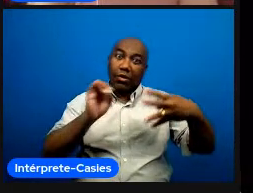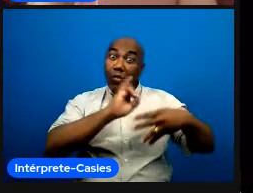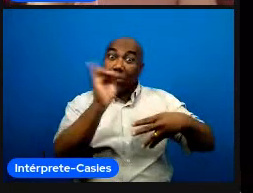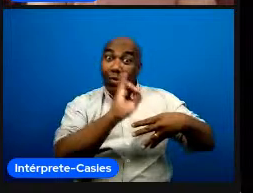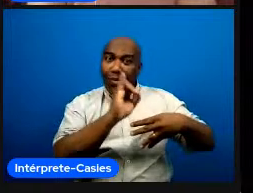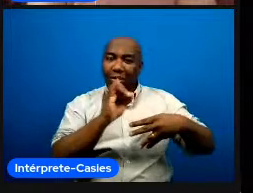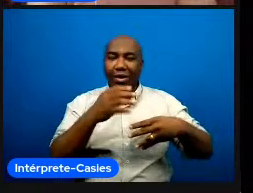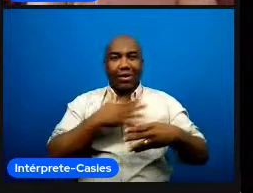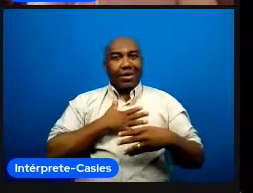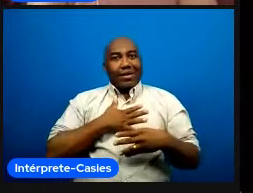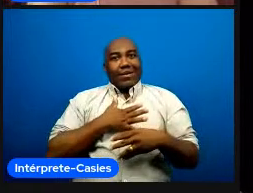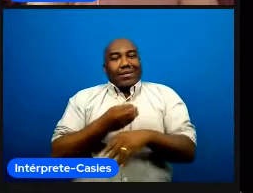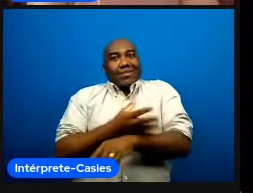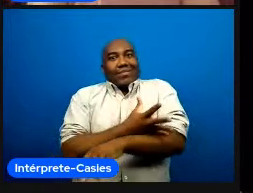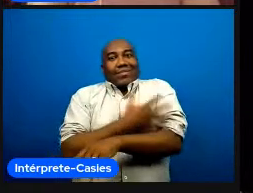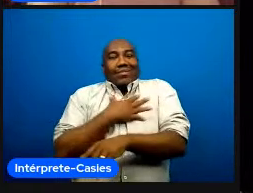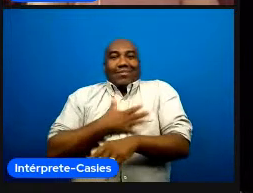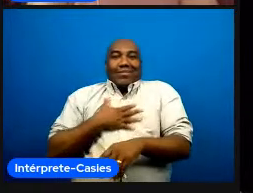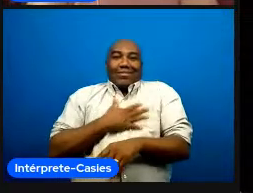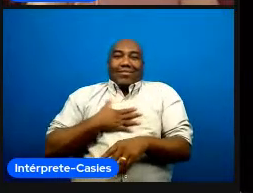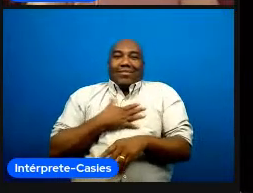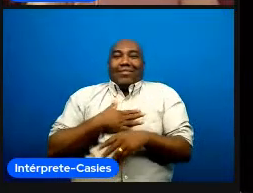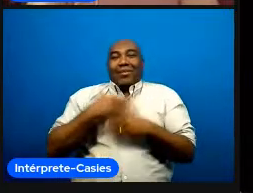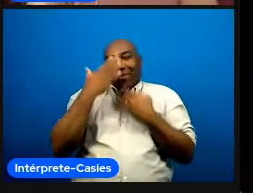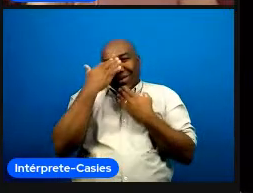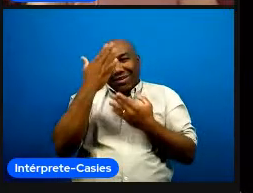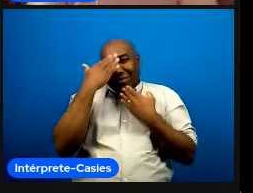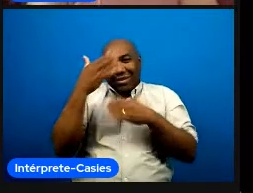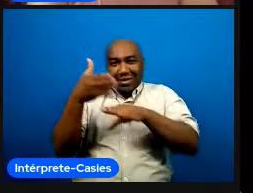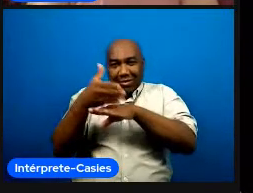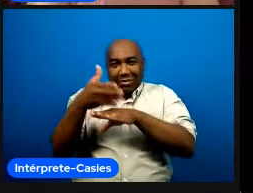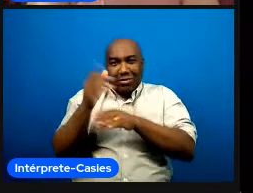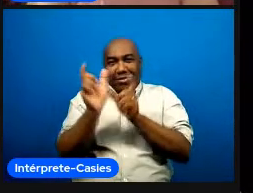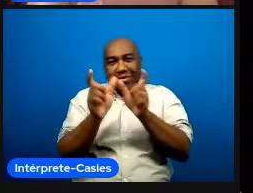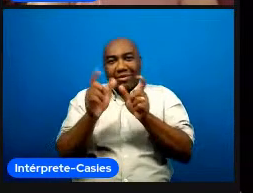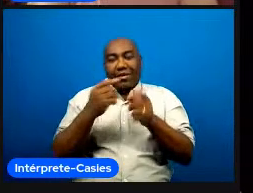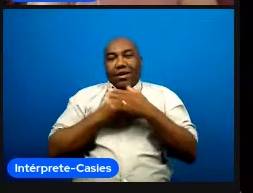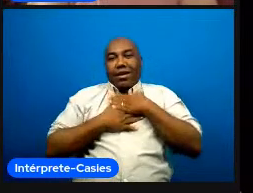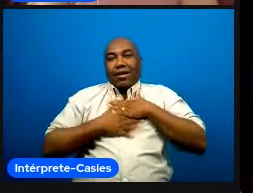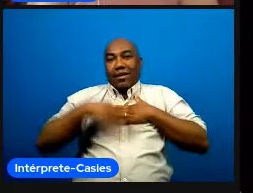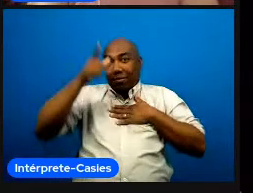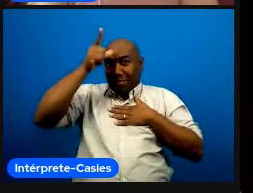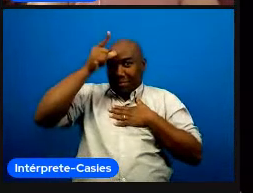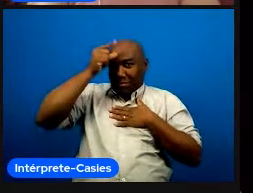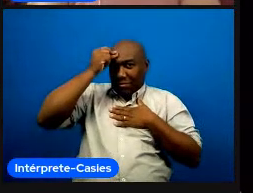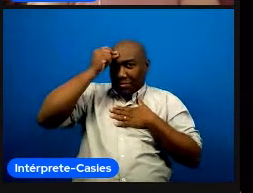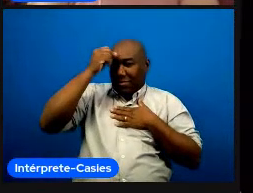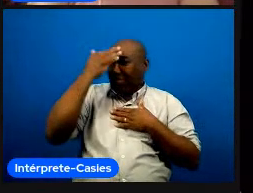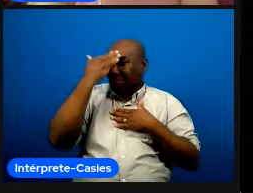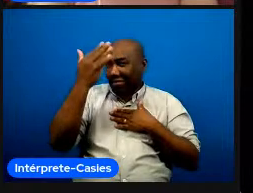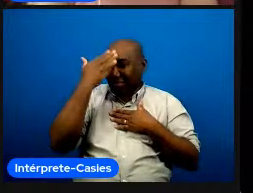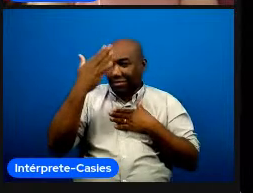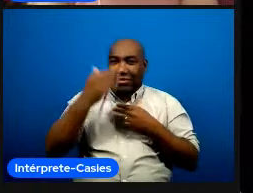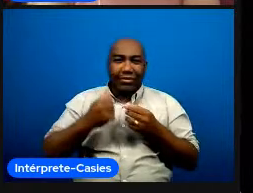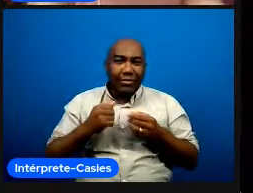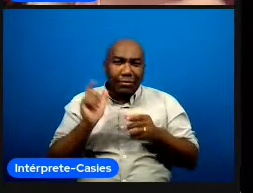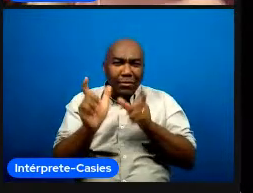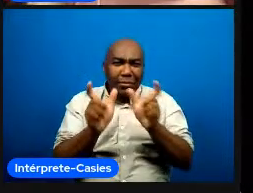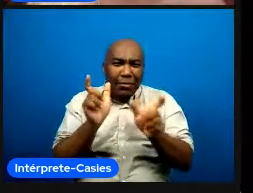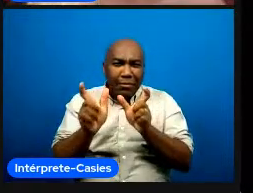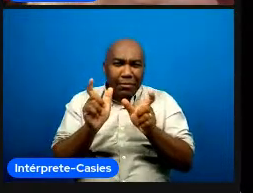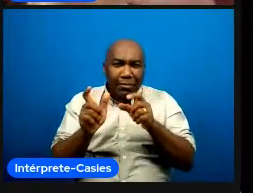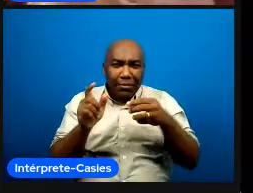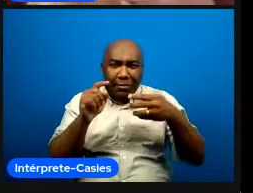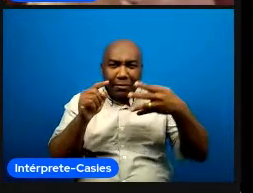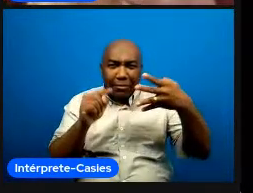responde a sua atividade então obrigada quem conseguiu entrar me dá uma porcinha aqui ó lembrando que são as competências que os